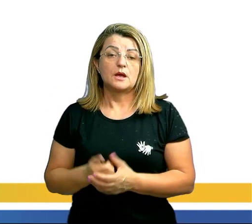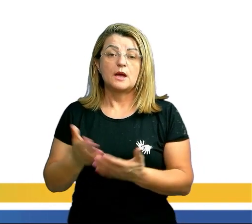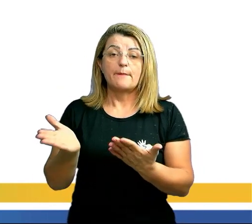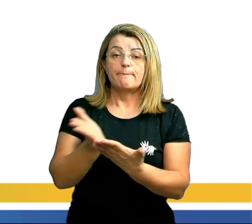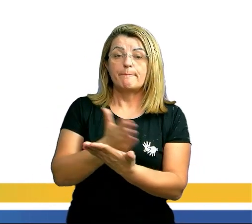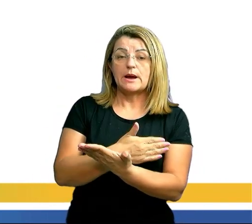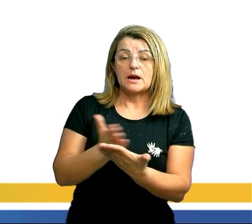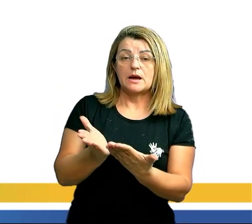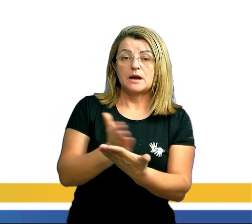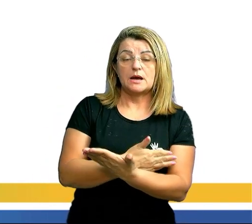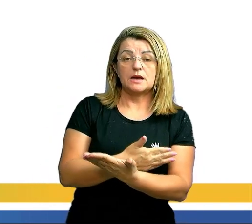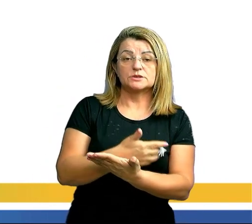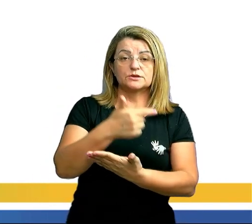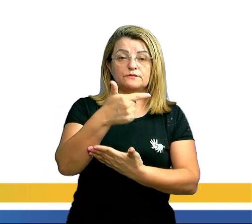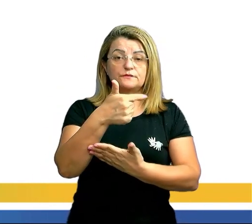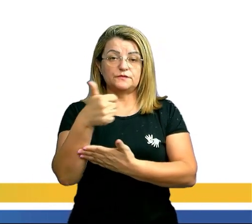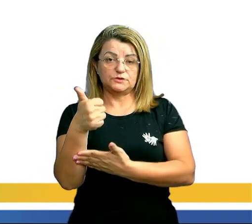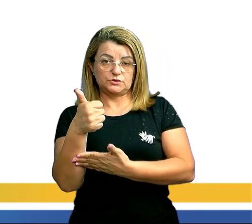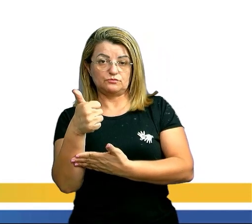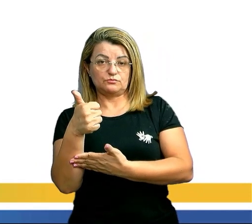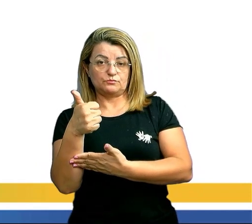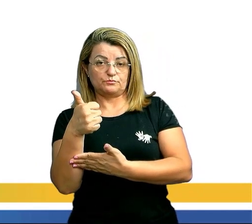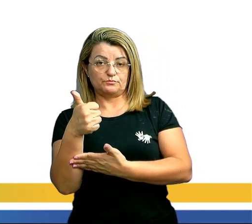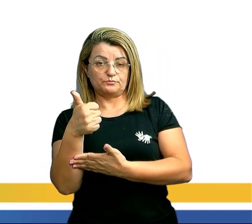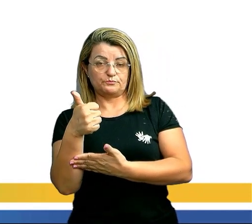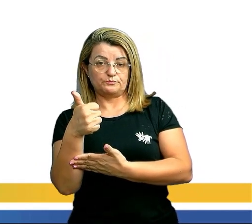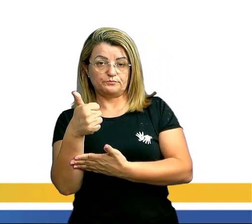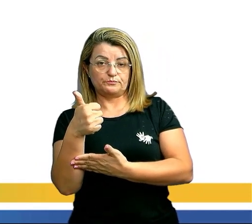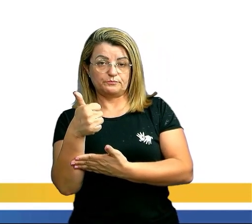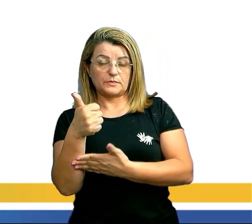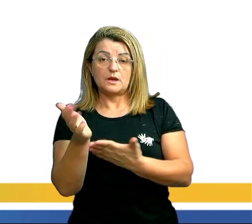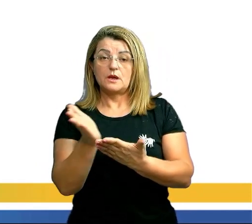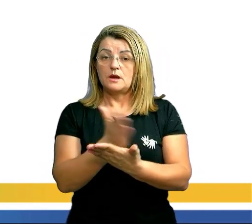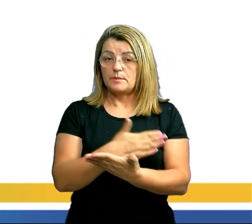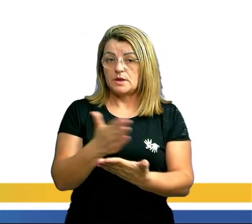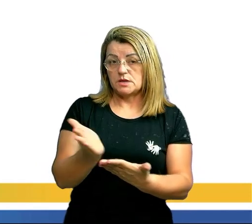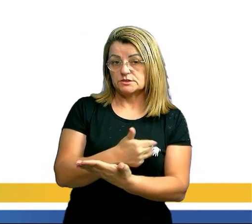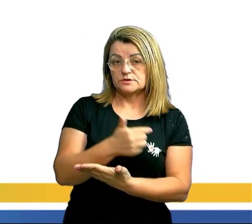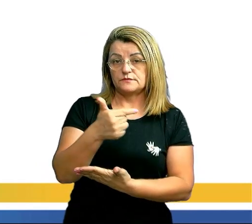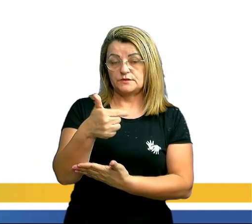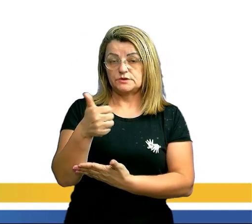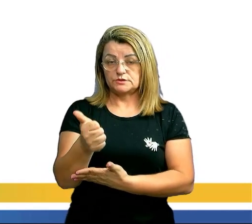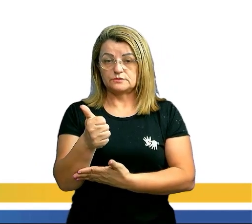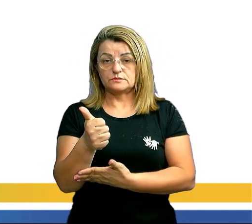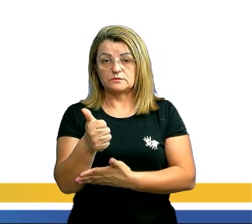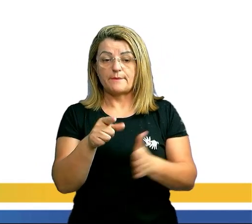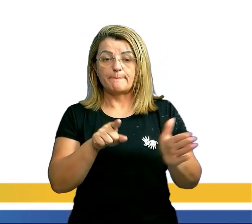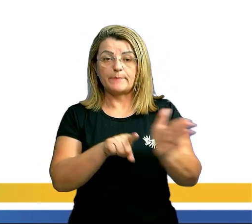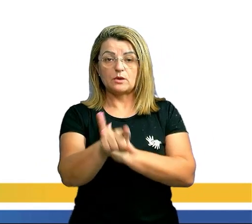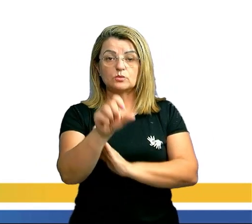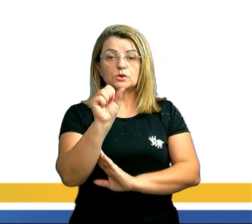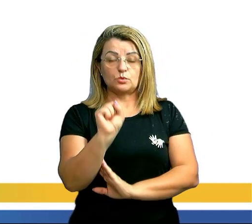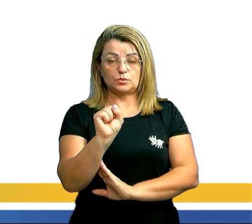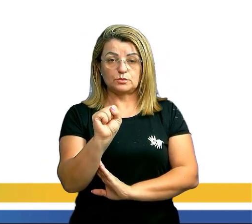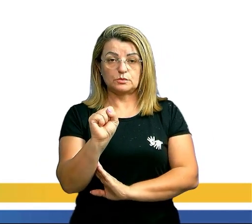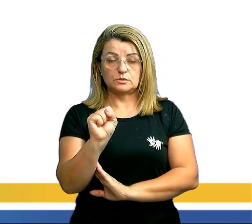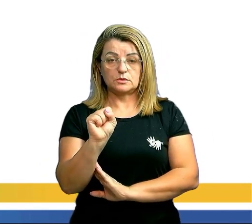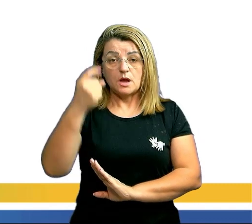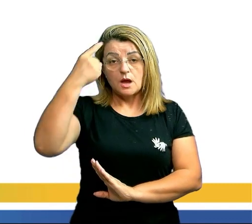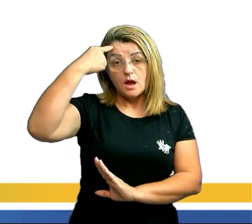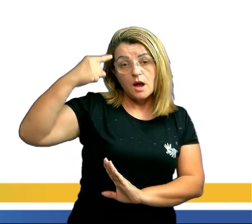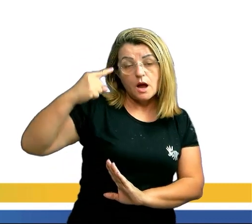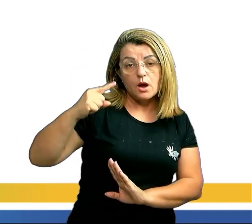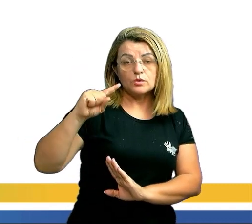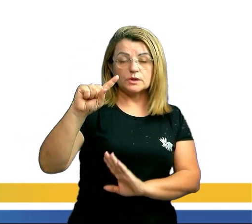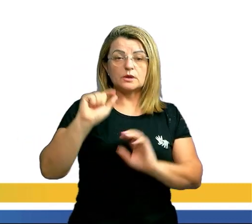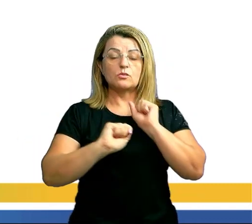vinte e um. Acompanha aí, vou te esperar. Página vinte e um. E a questão oito. Ao criar uma